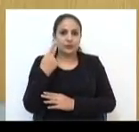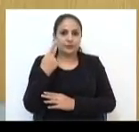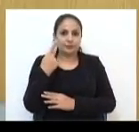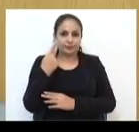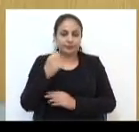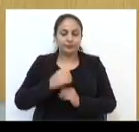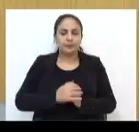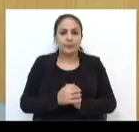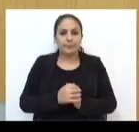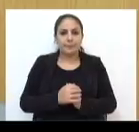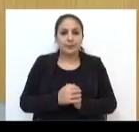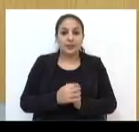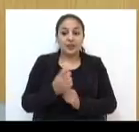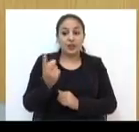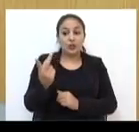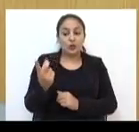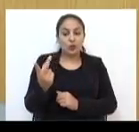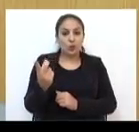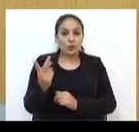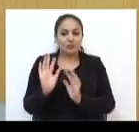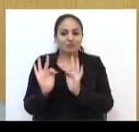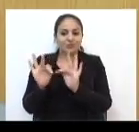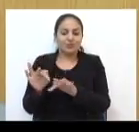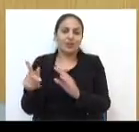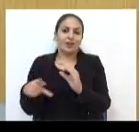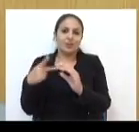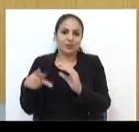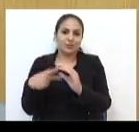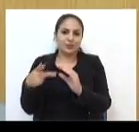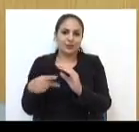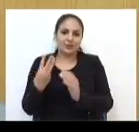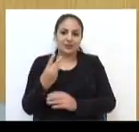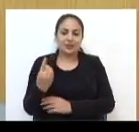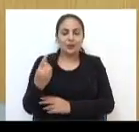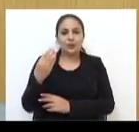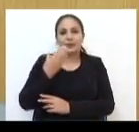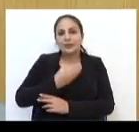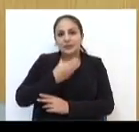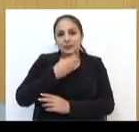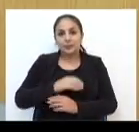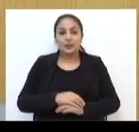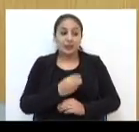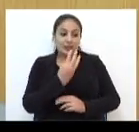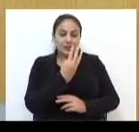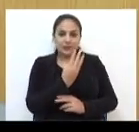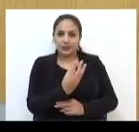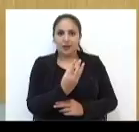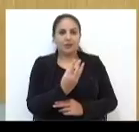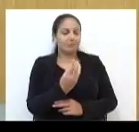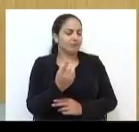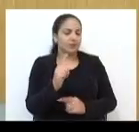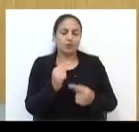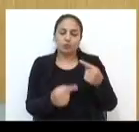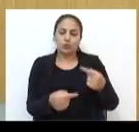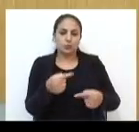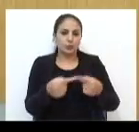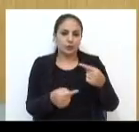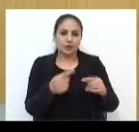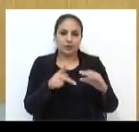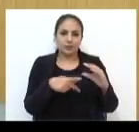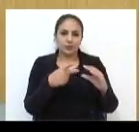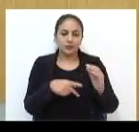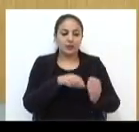16ª Legislatura, 12 deixaram a Câmara em 31 de dezembro. Três deles não concorreram ao